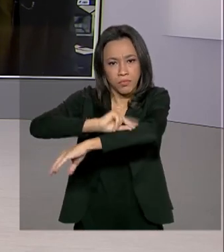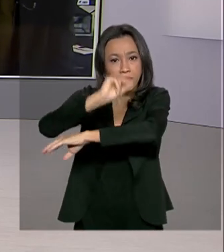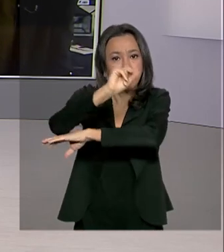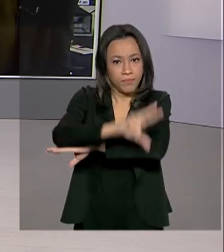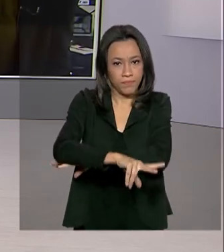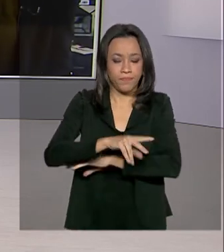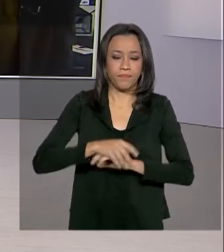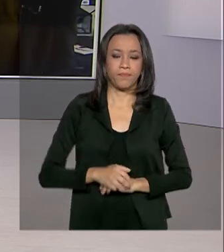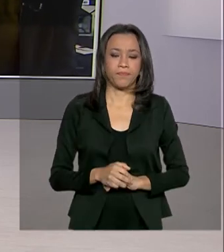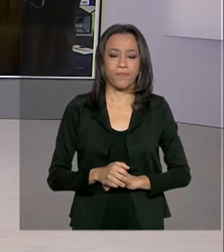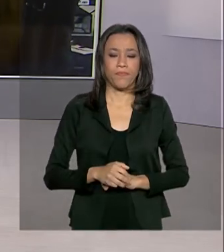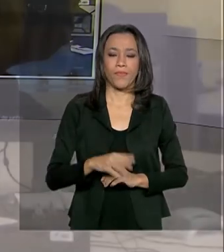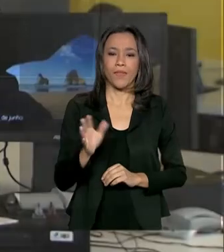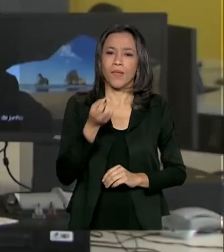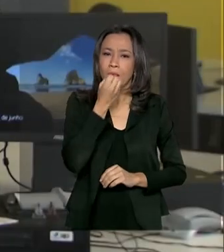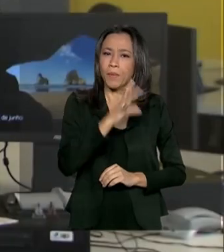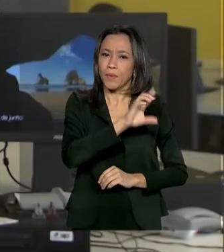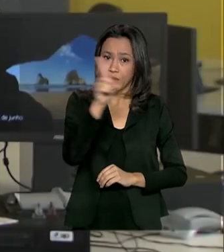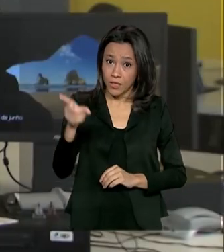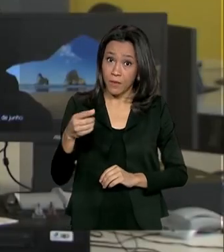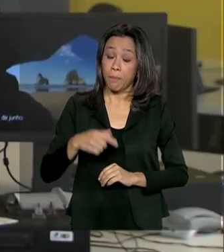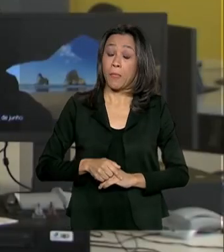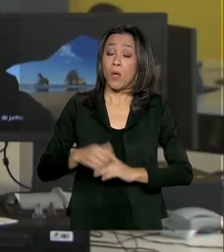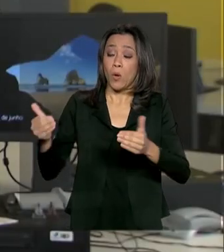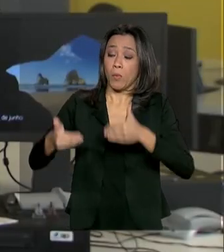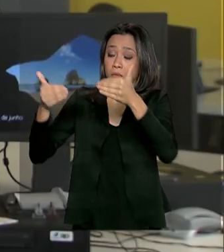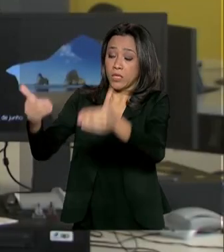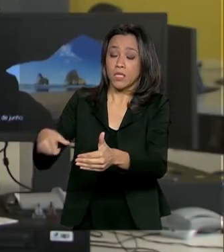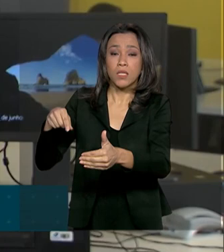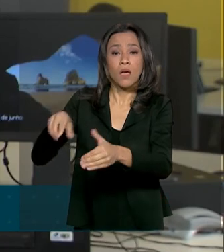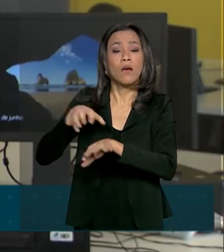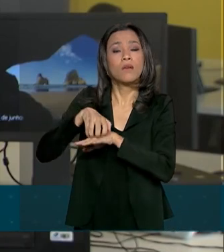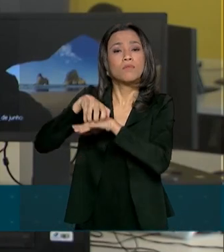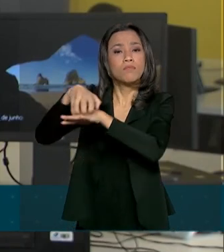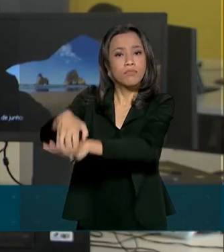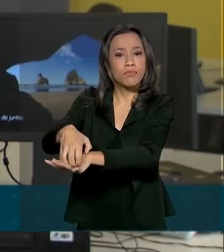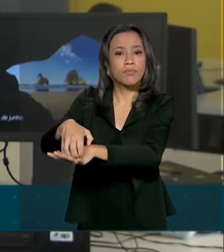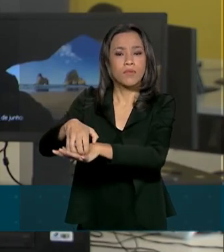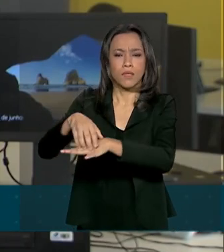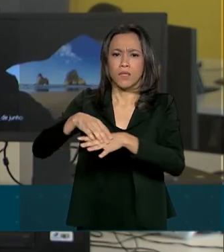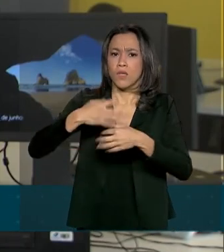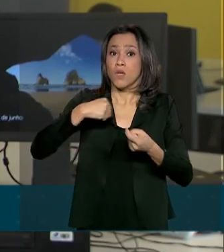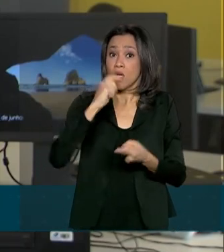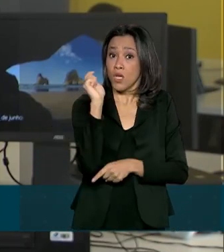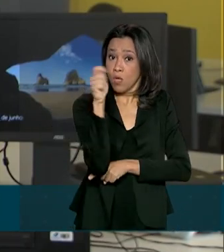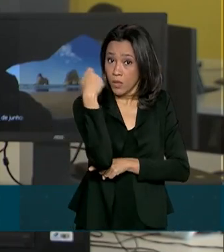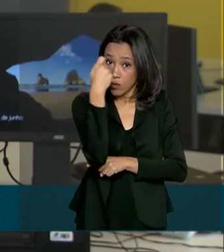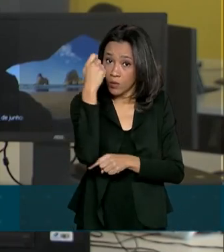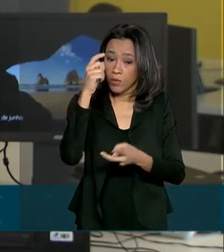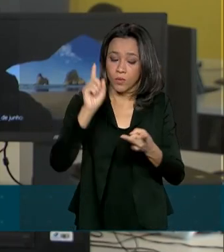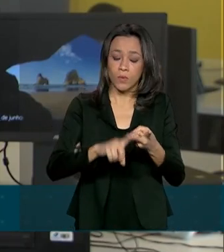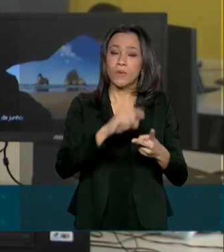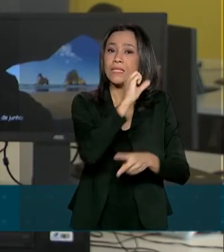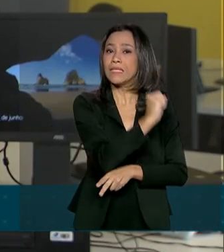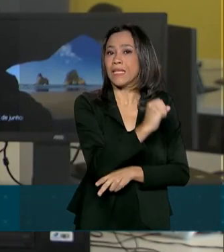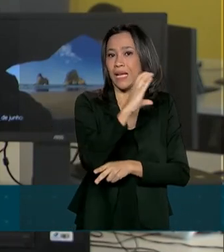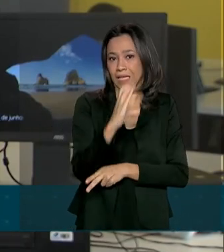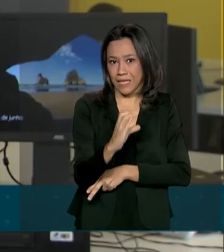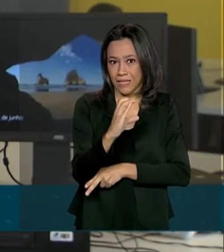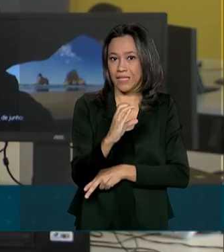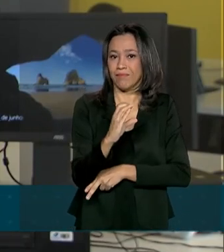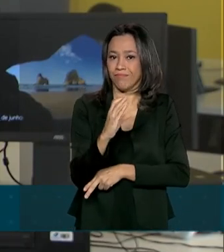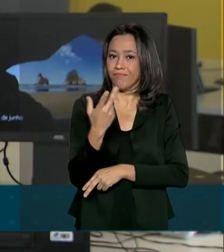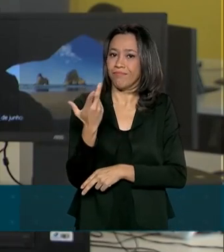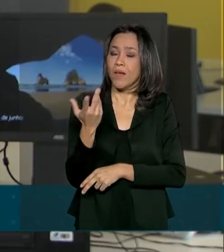Bom dia, Ana. O ministério declarou emergência fitossanitária nos estados de Rio Grande do Sul e Santa Catarina. Com